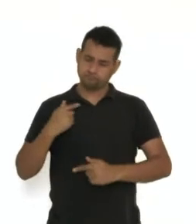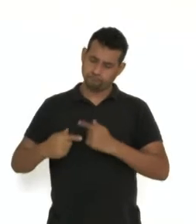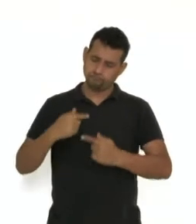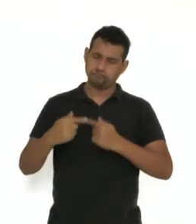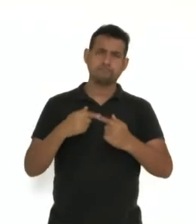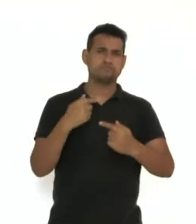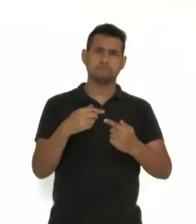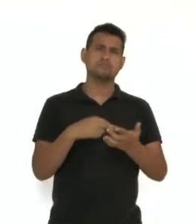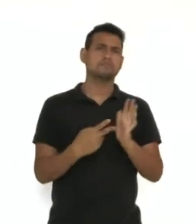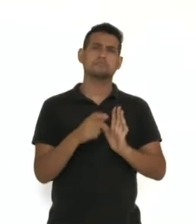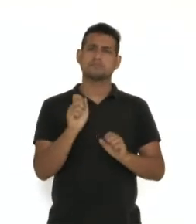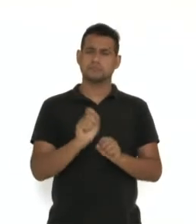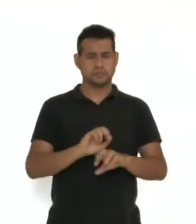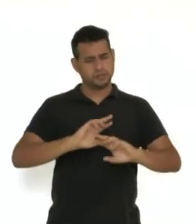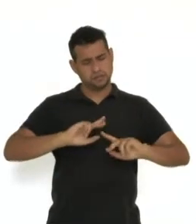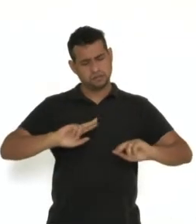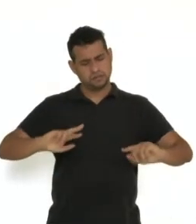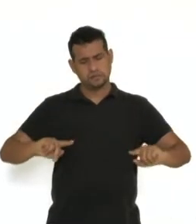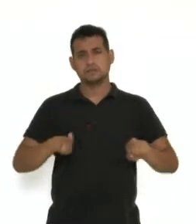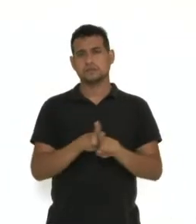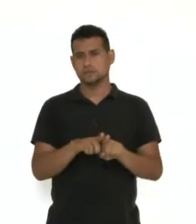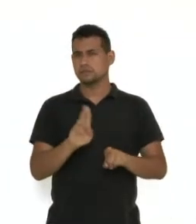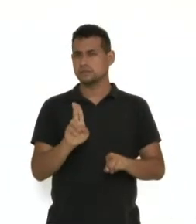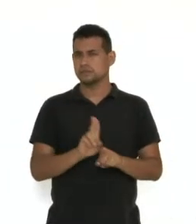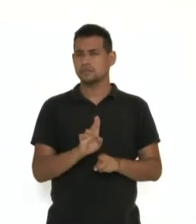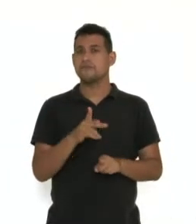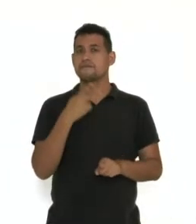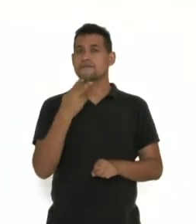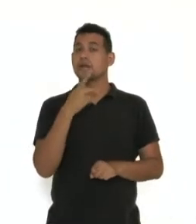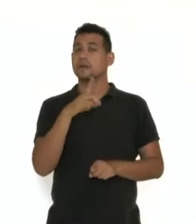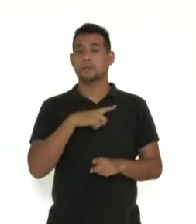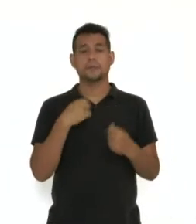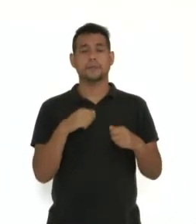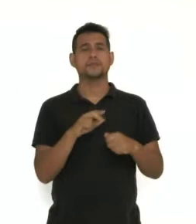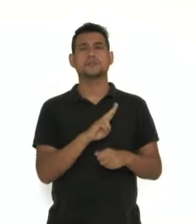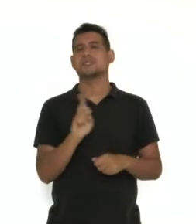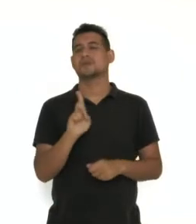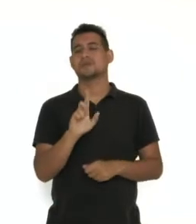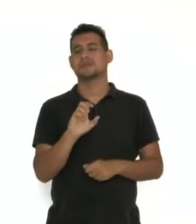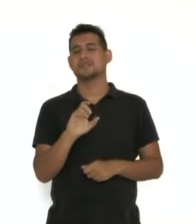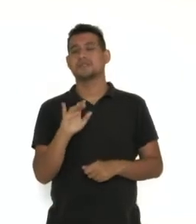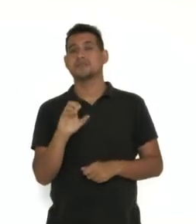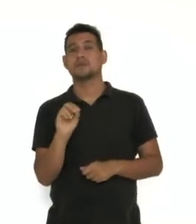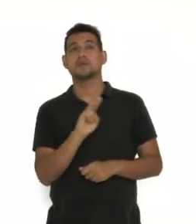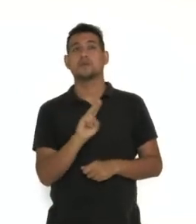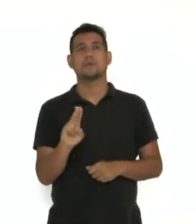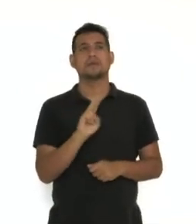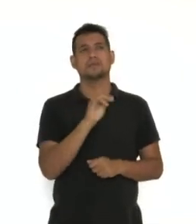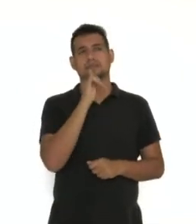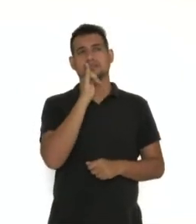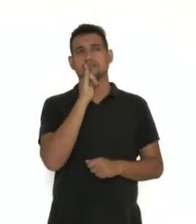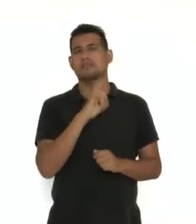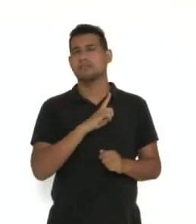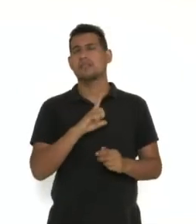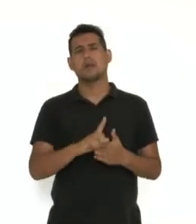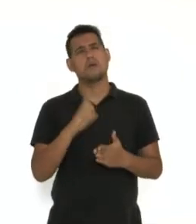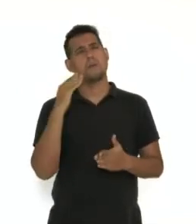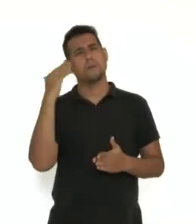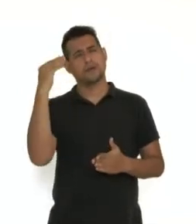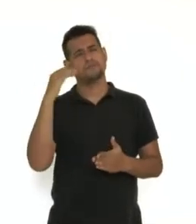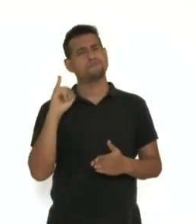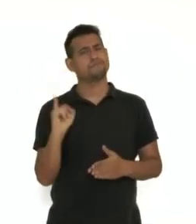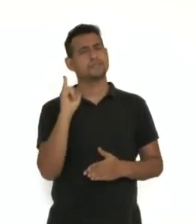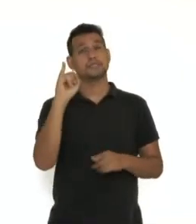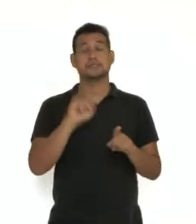cigana, que muitos próprios ciganos dizem que devem ser chamados não de cigano, mas de romane, há um costume muito importante,